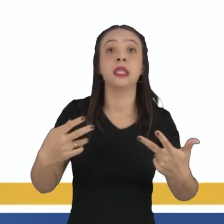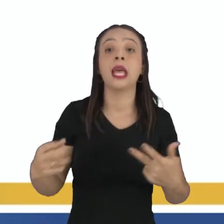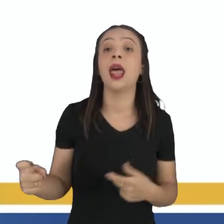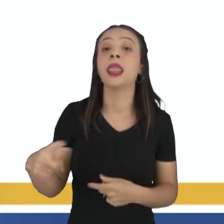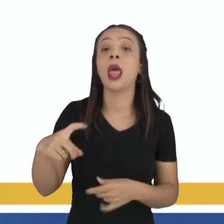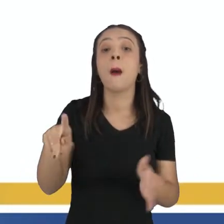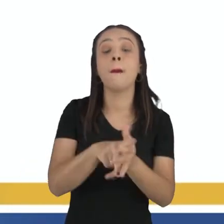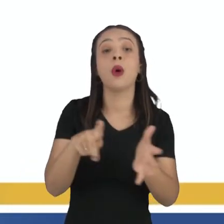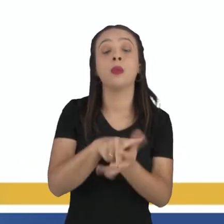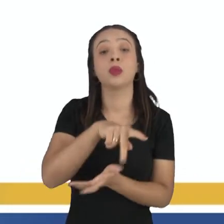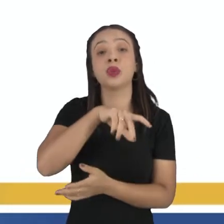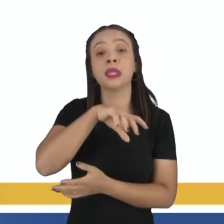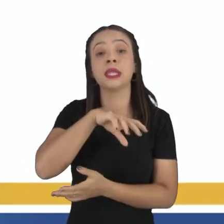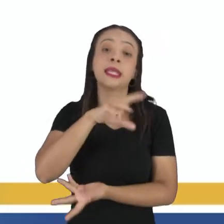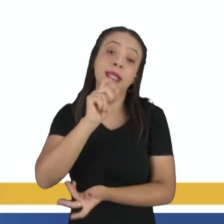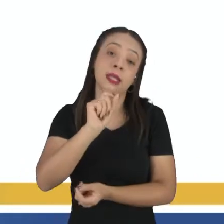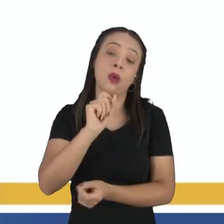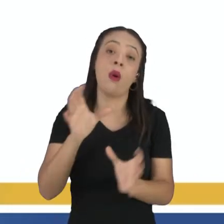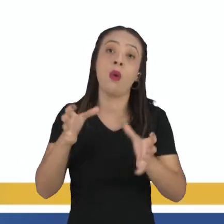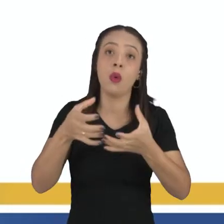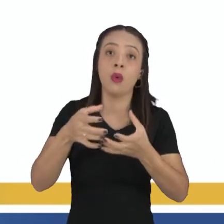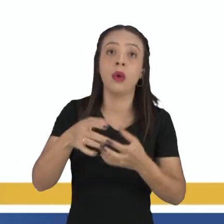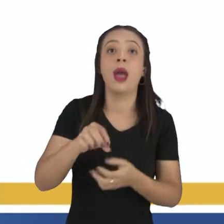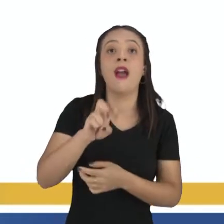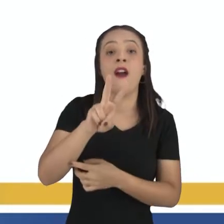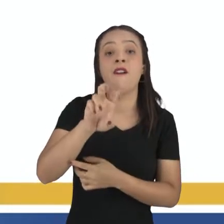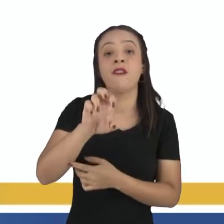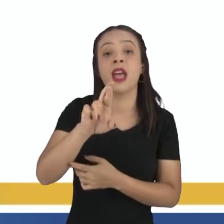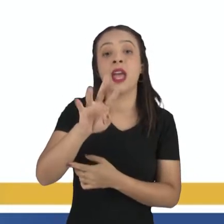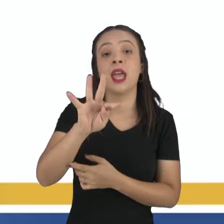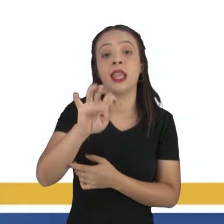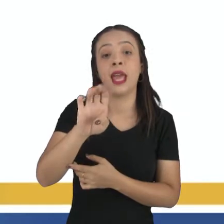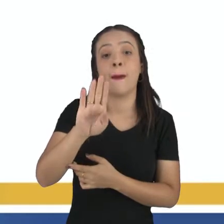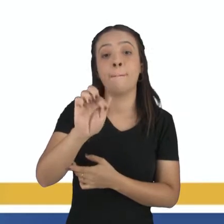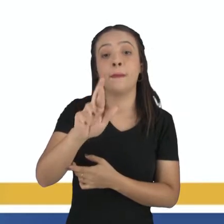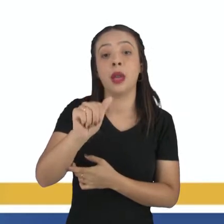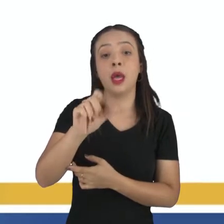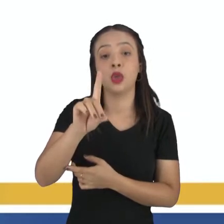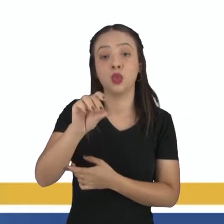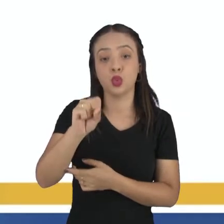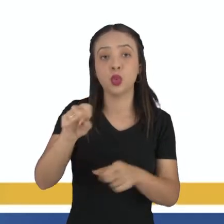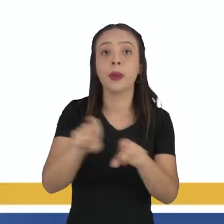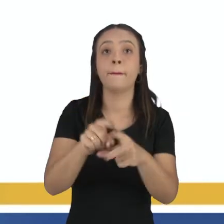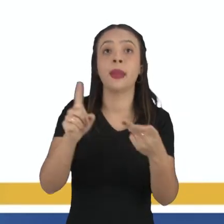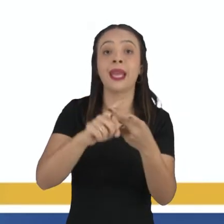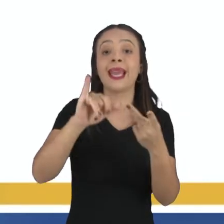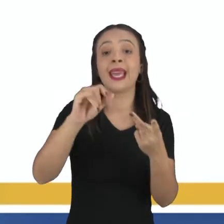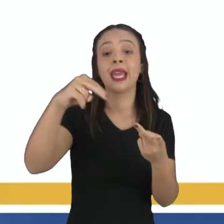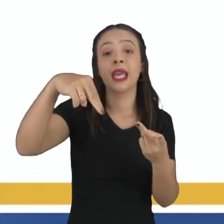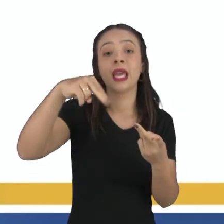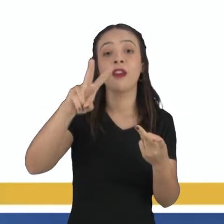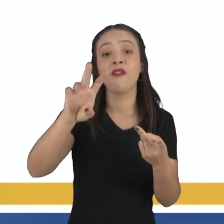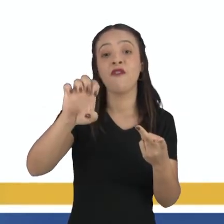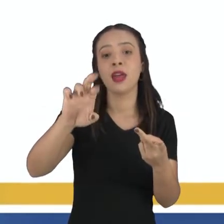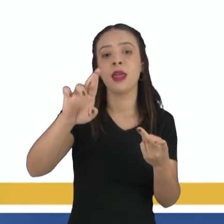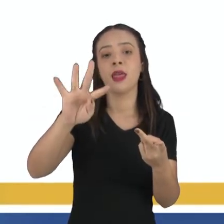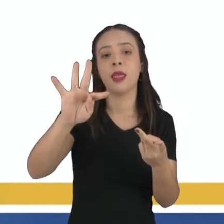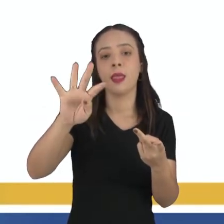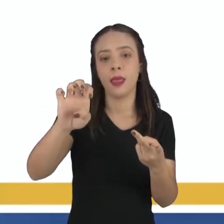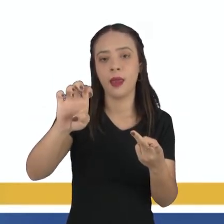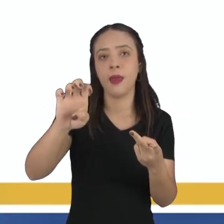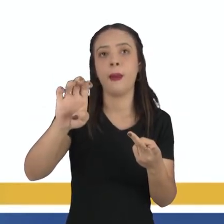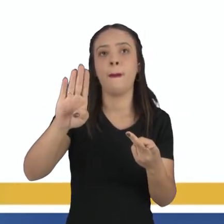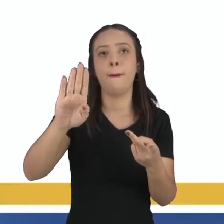podem, basicamente, ser classificados em vertebrados e invertebrados. Gente, dentro desse reino, existem milhares de